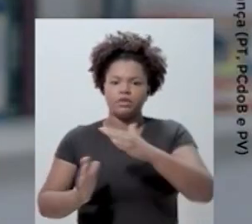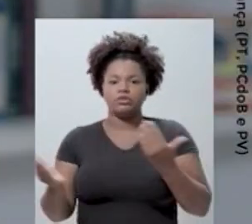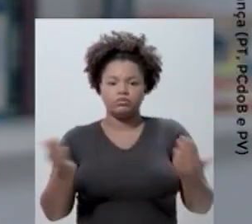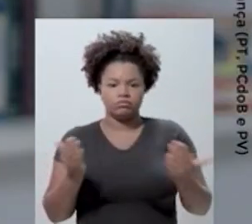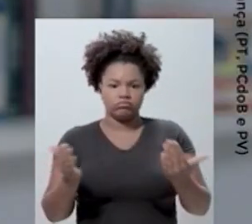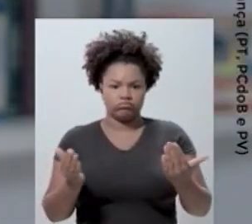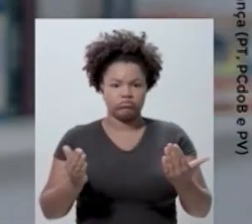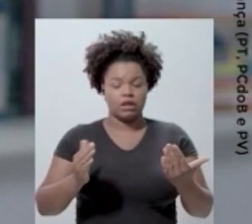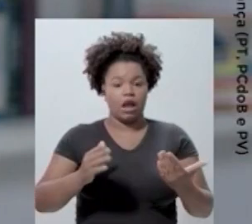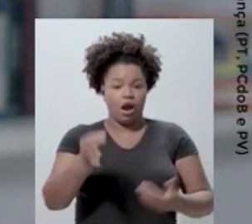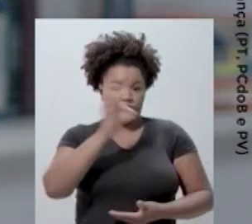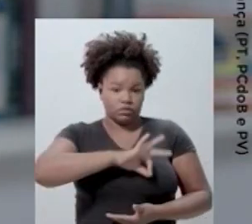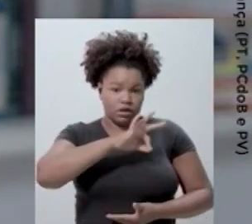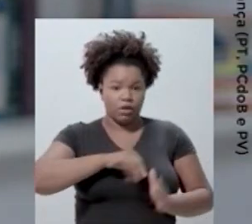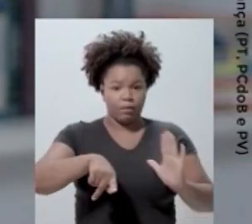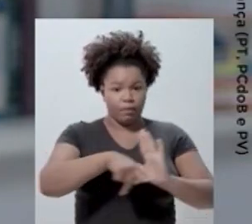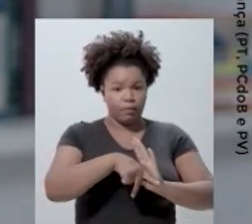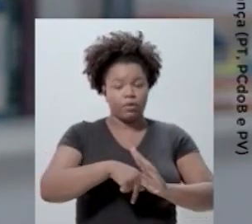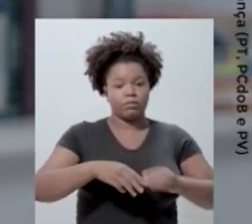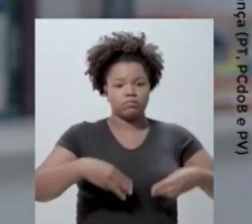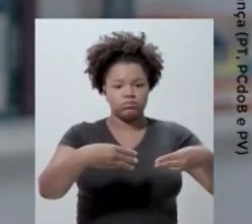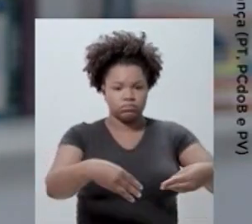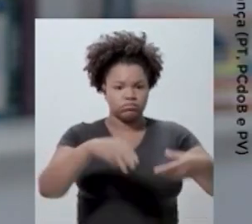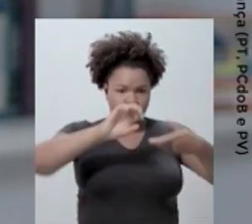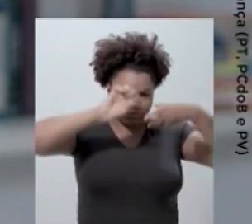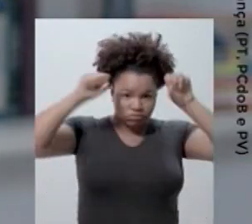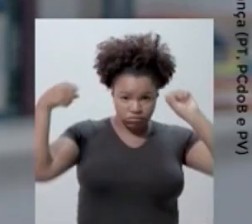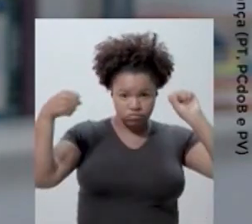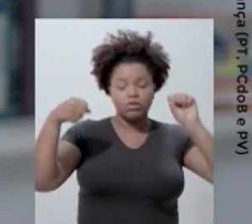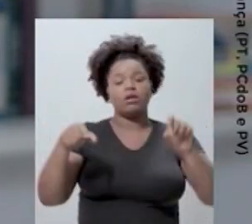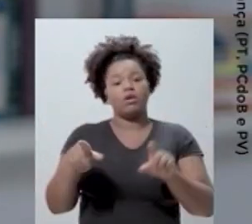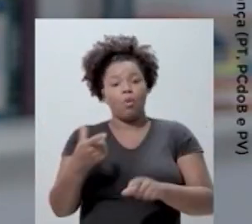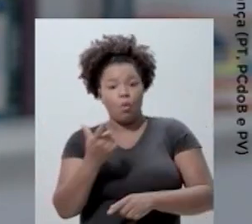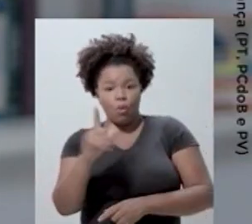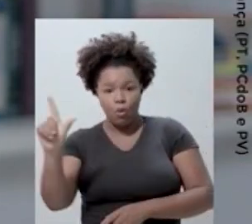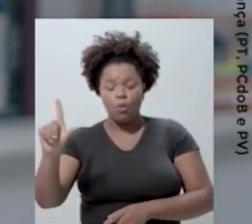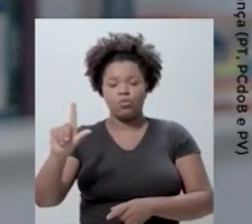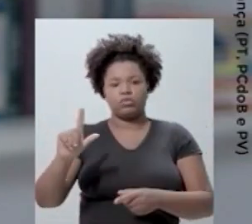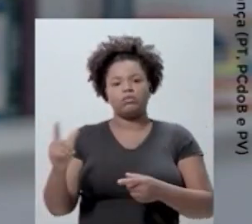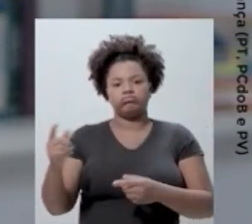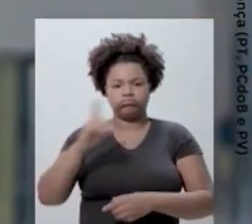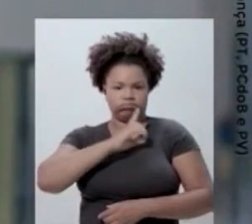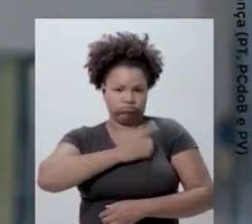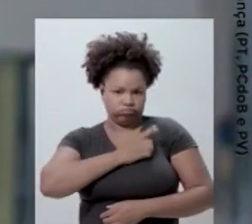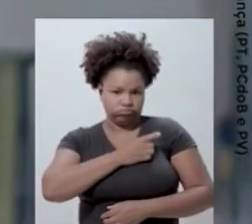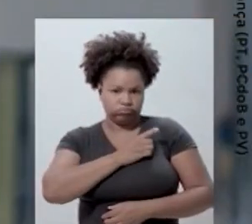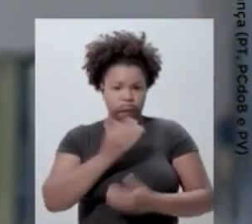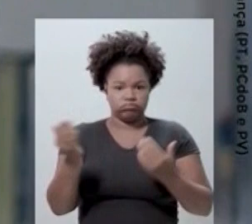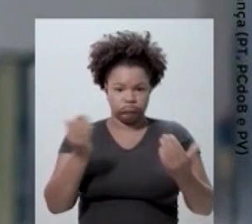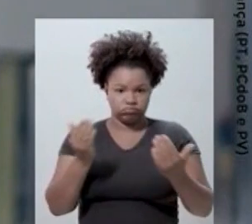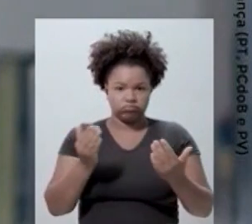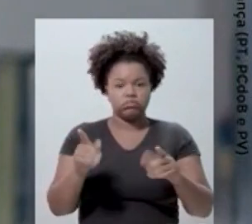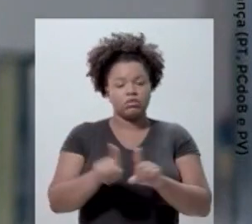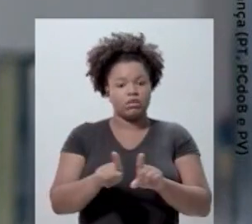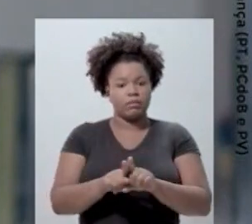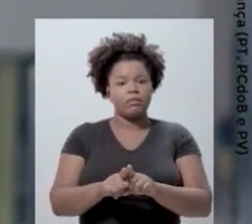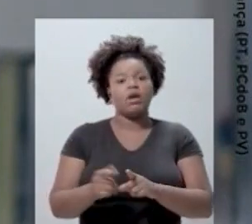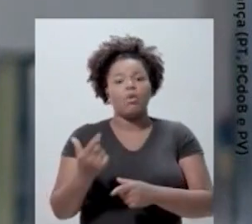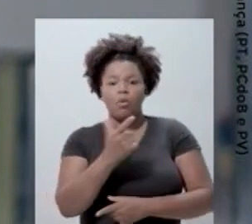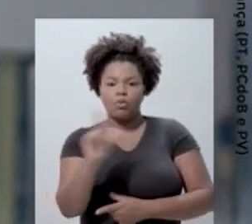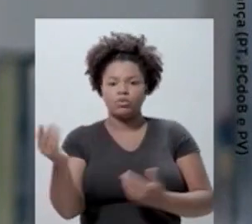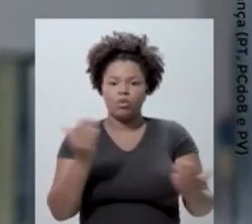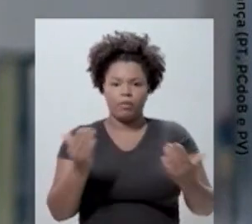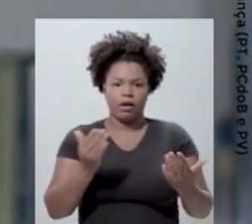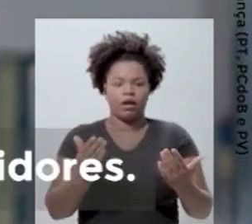dos ministros do STF, outras pelos desembargadores. E tem aquelas que são equiparadas pela remuneração do